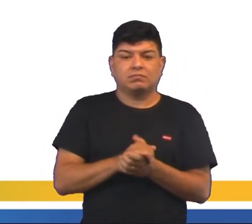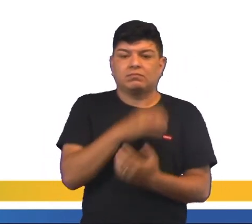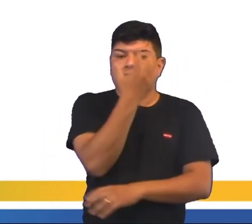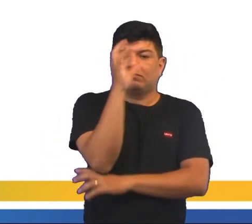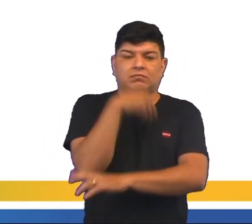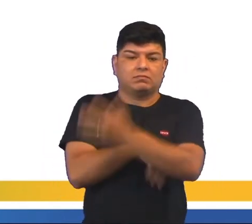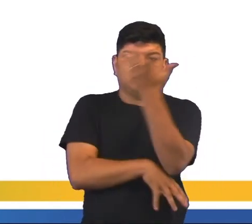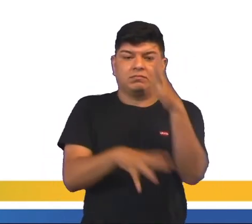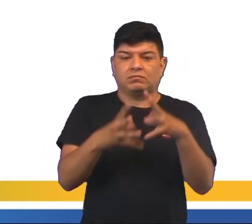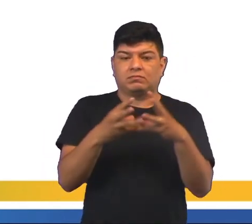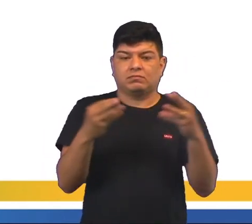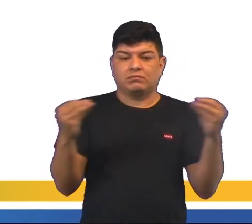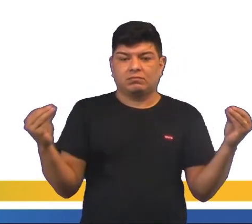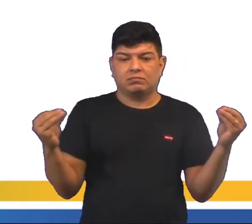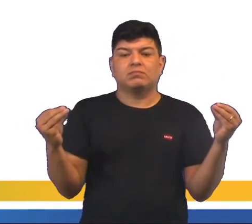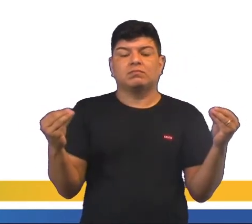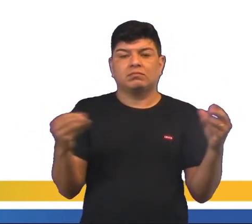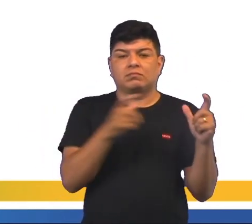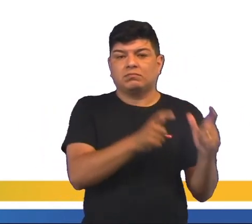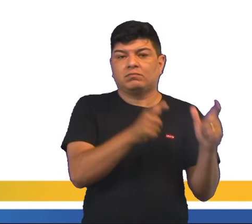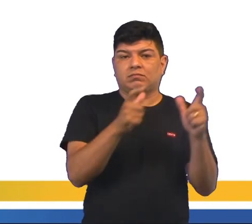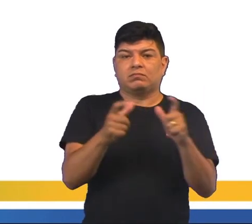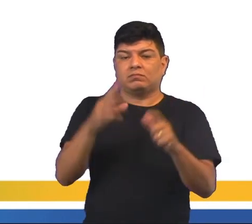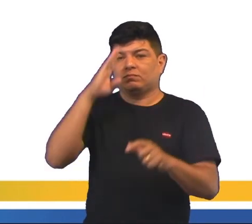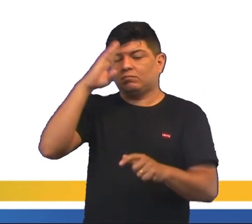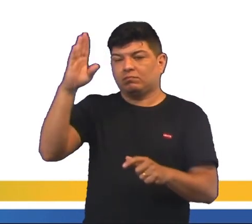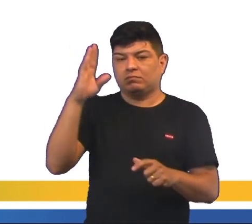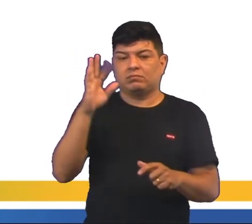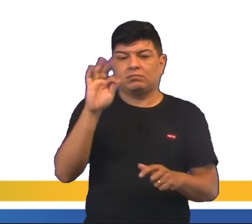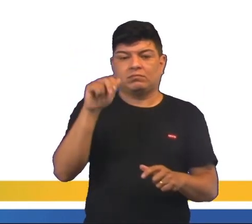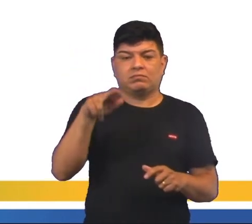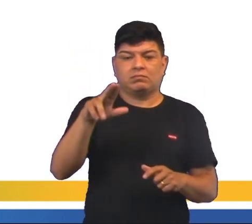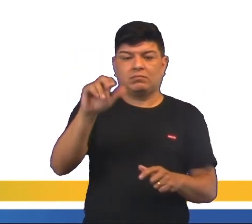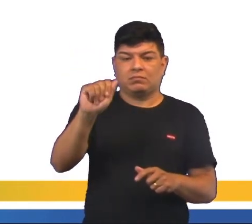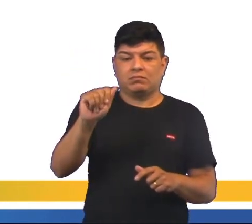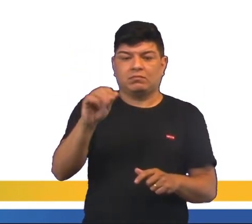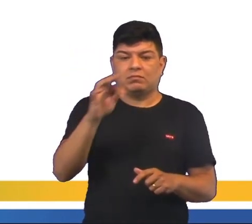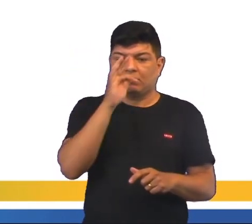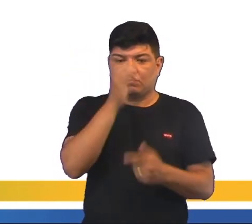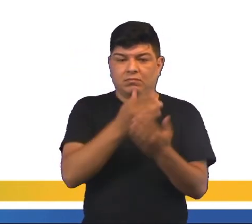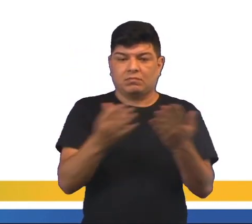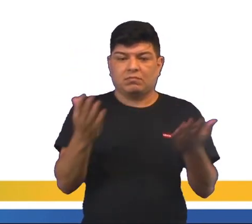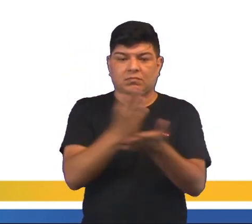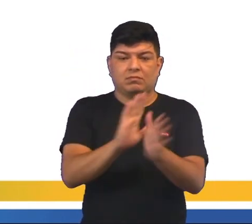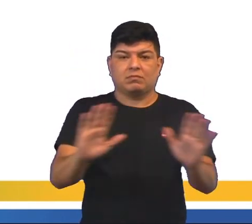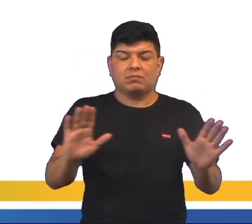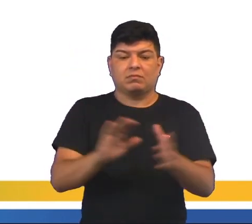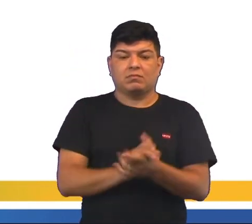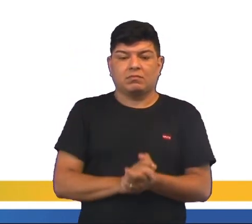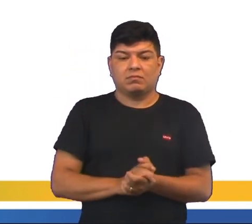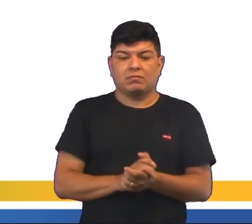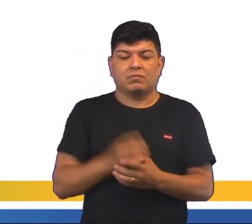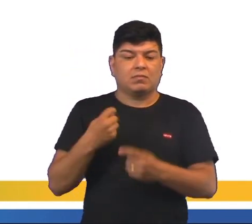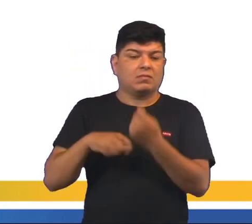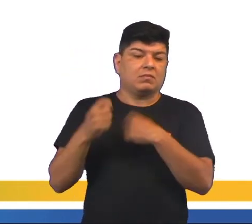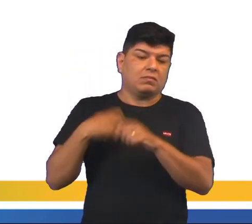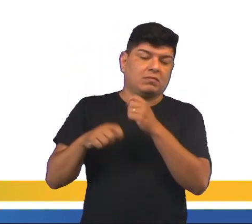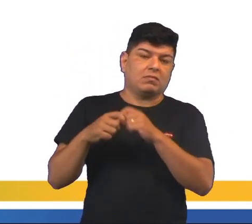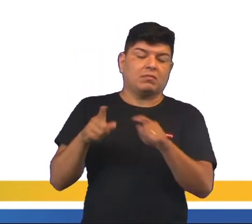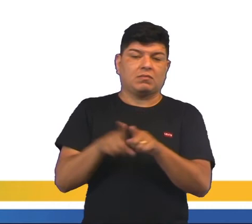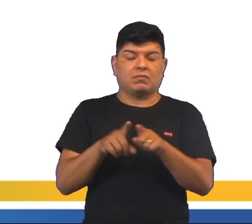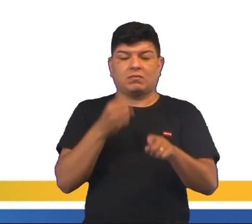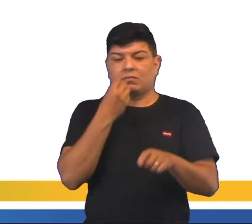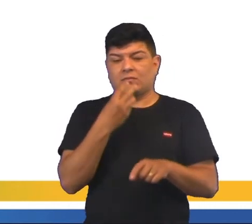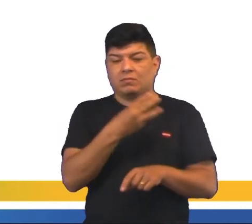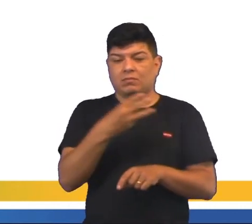Ambiental, o desaparecimento dos habitats essenciais para a fauna e flora, ou seja, a extinção de espécies. E do ponto de vista